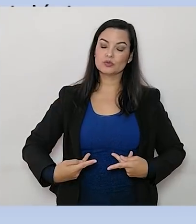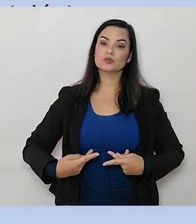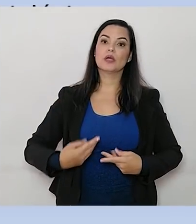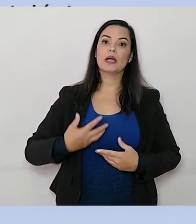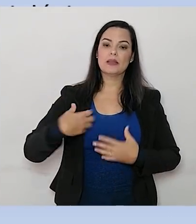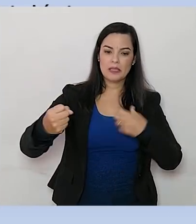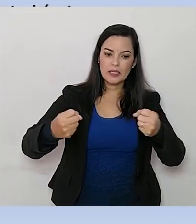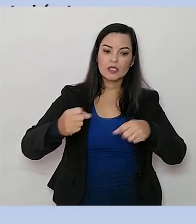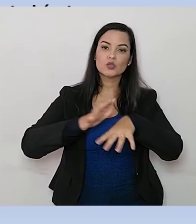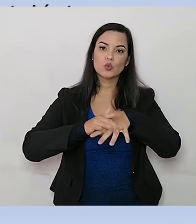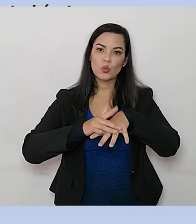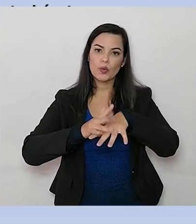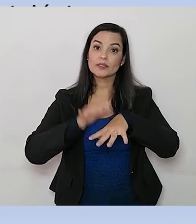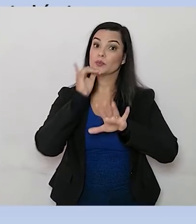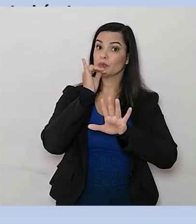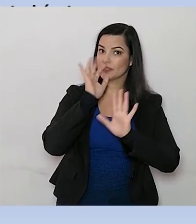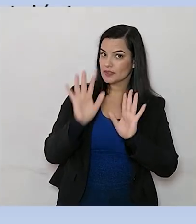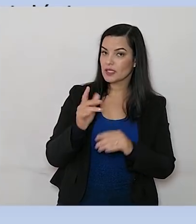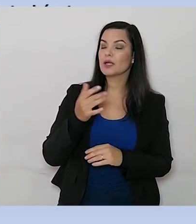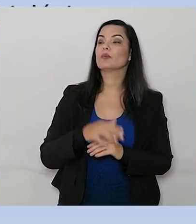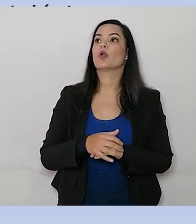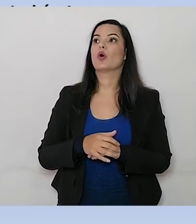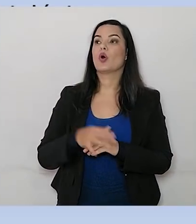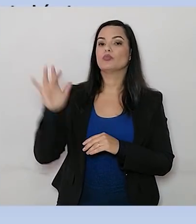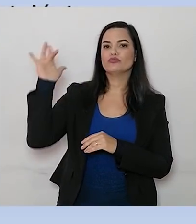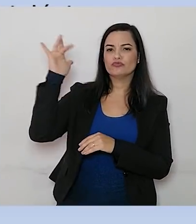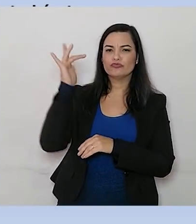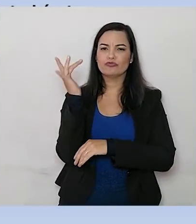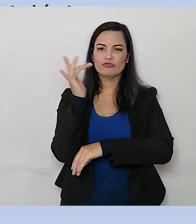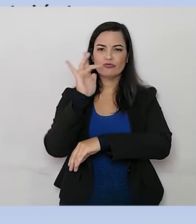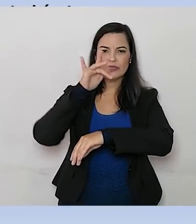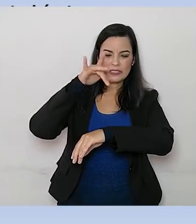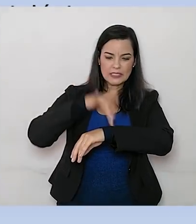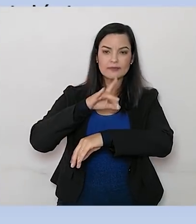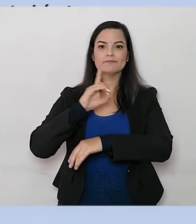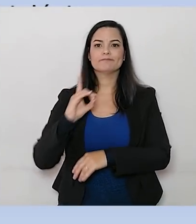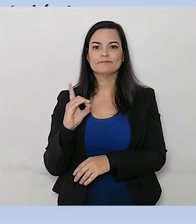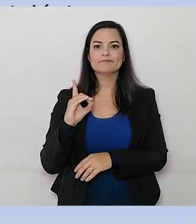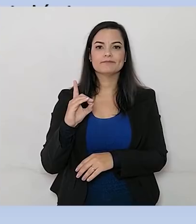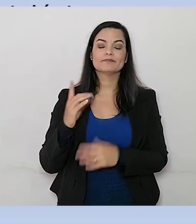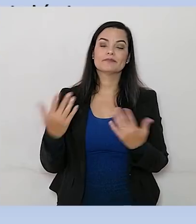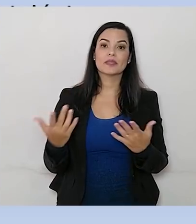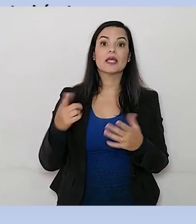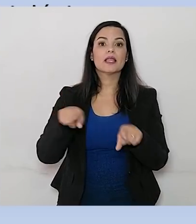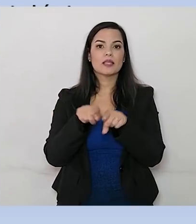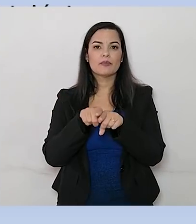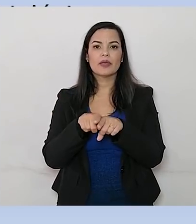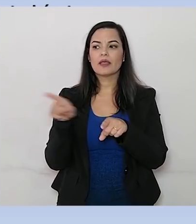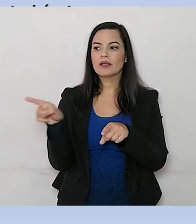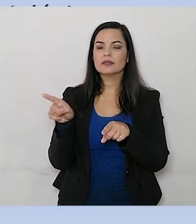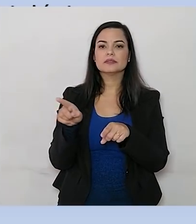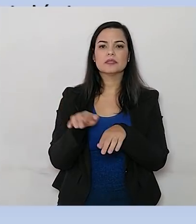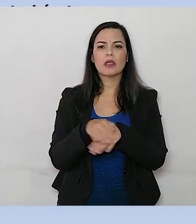algumas doenças, né? Como, por exemplo, o mosquito da dengue, o Aedes aegypti, o barbeiro que vocês estão